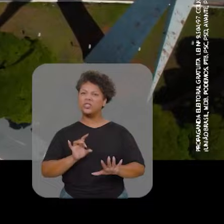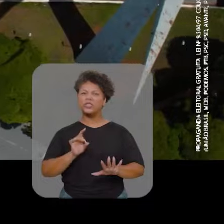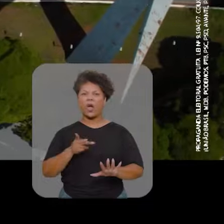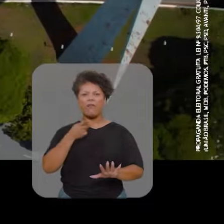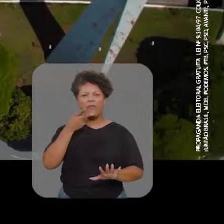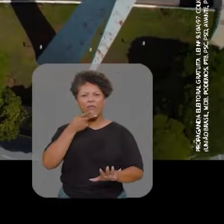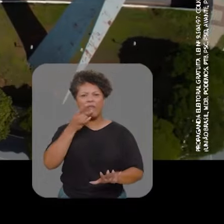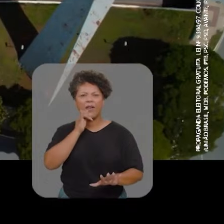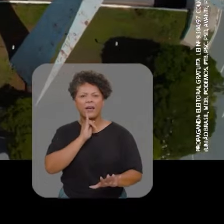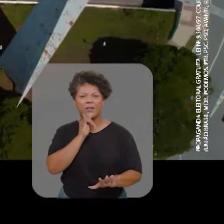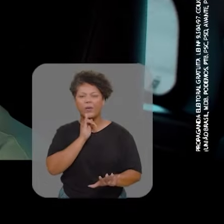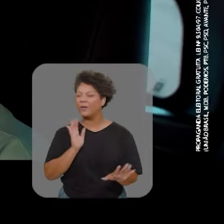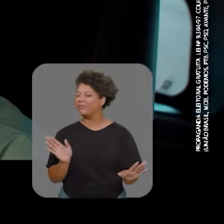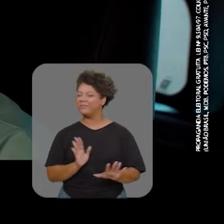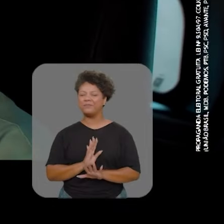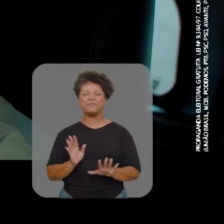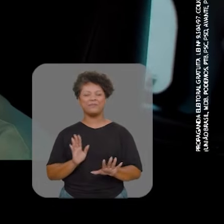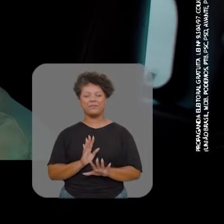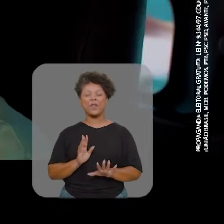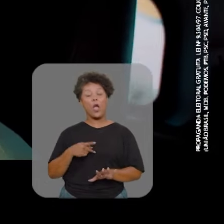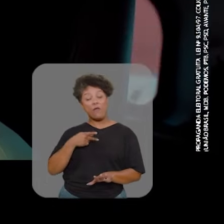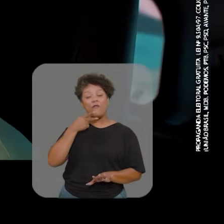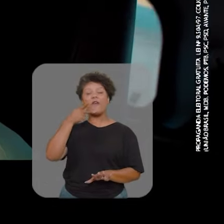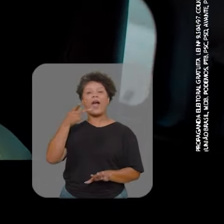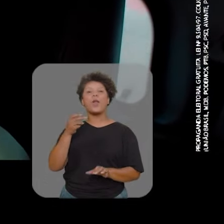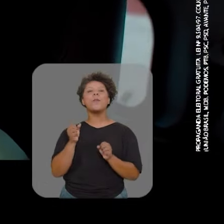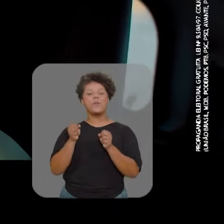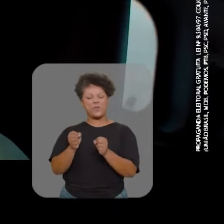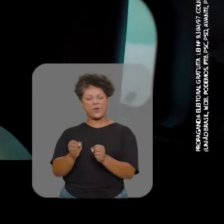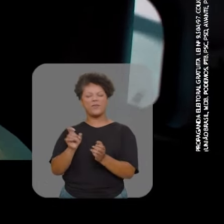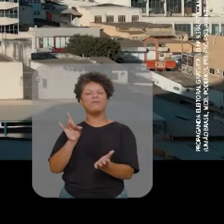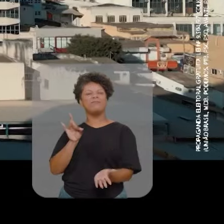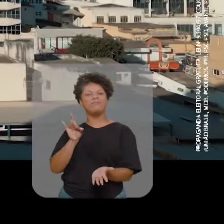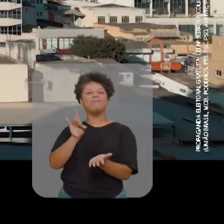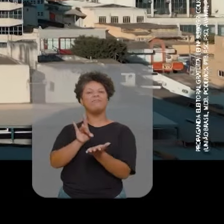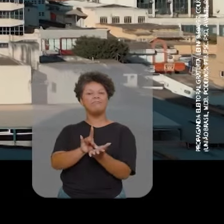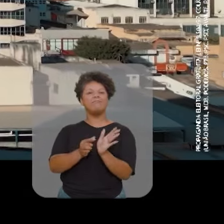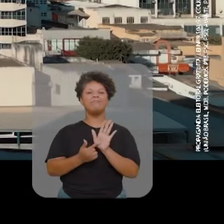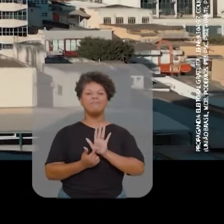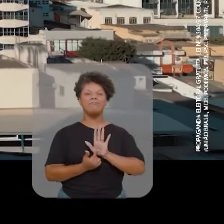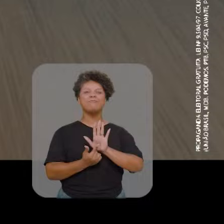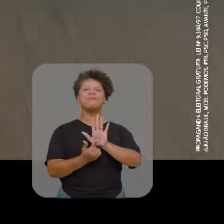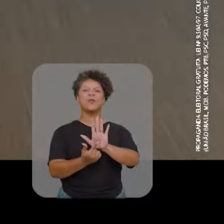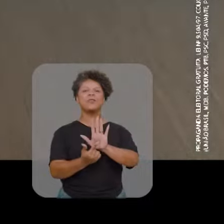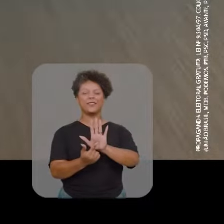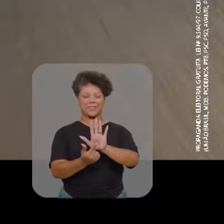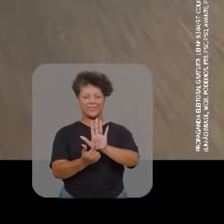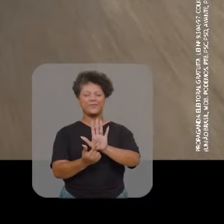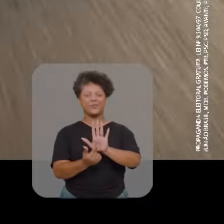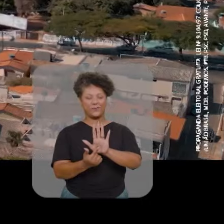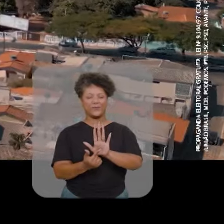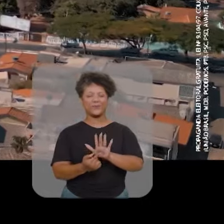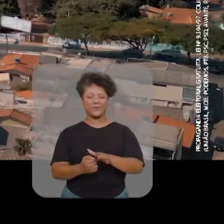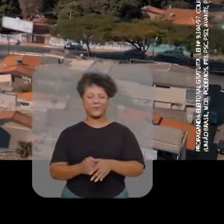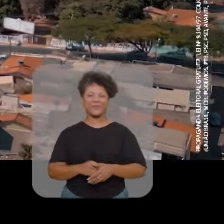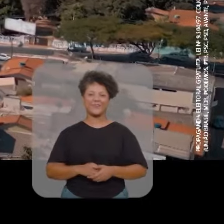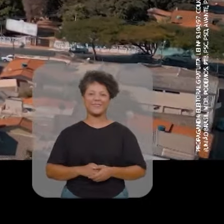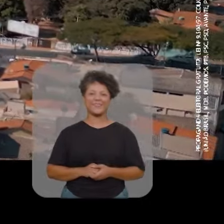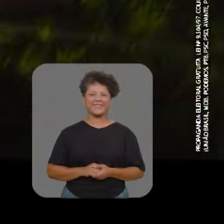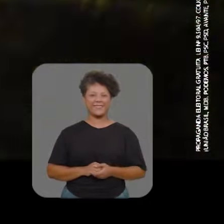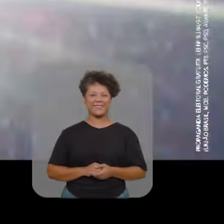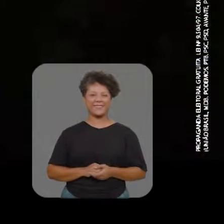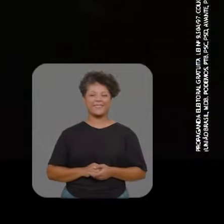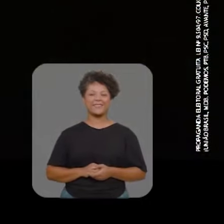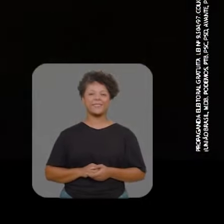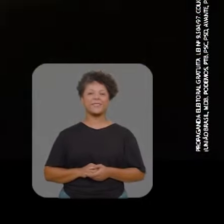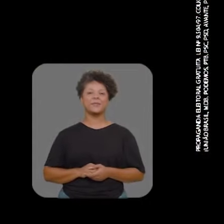conseguir da boca para fora. Mas podendo exatamente ter provado que aquilo que eu falo é exatamente o